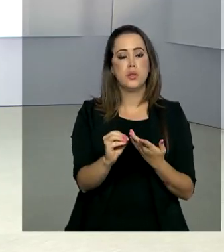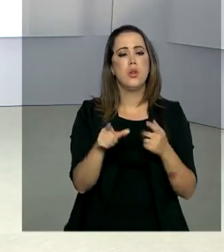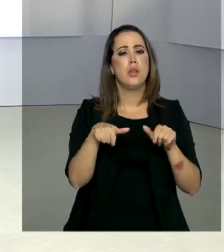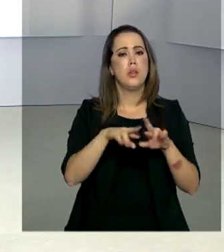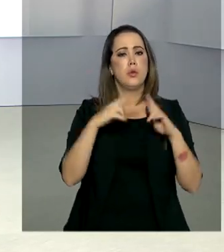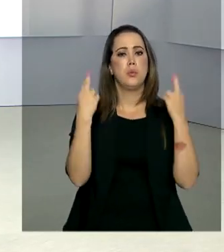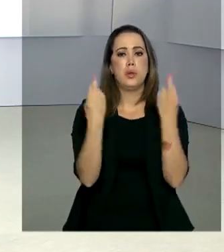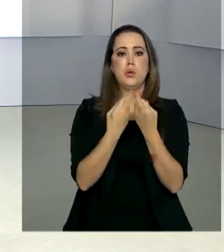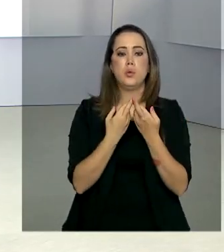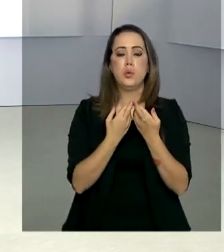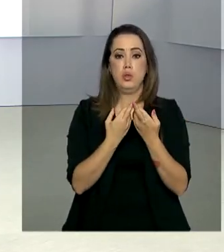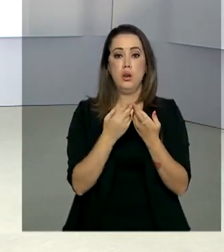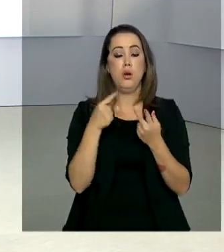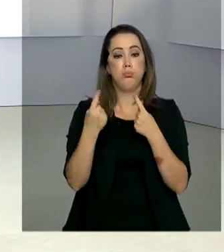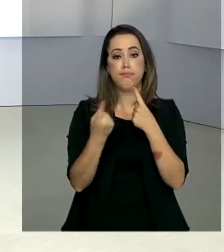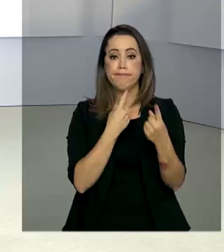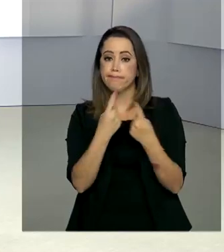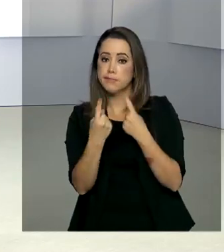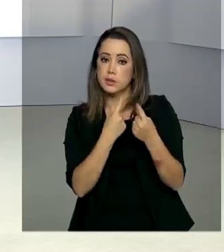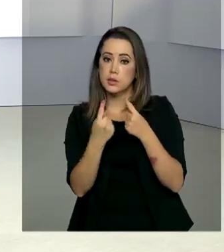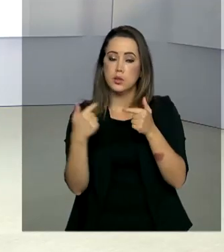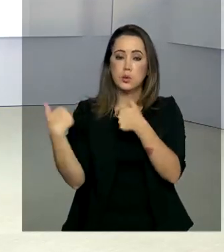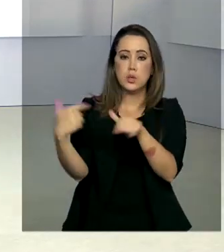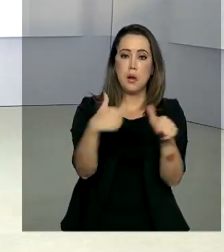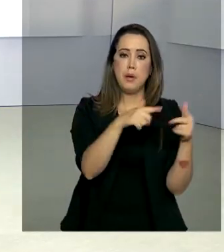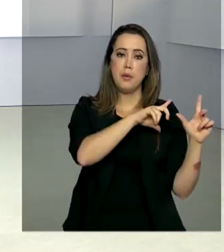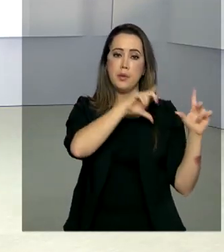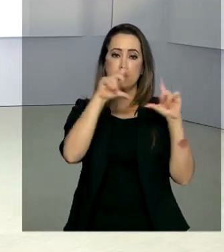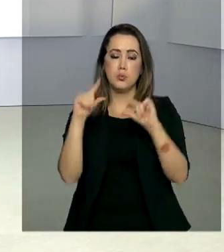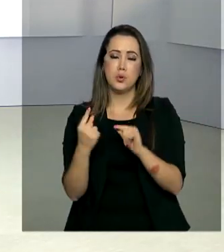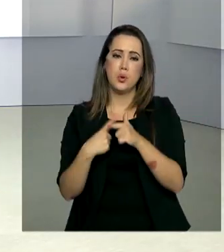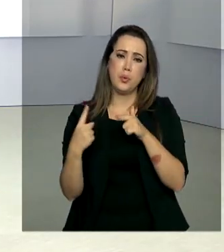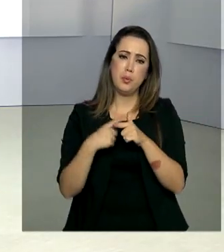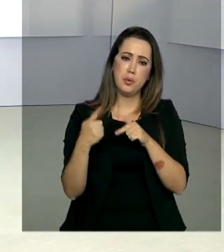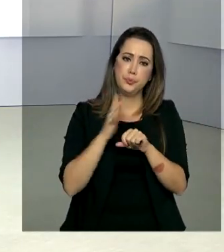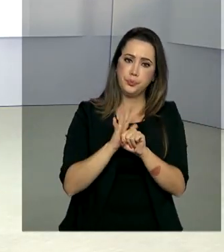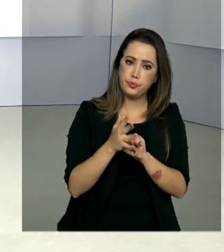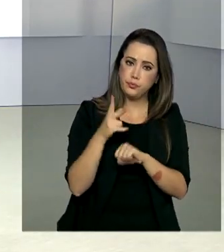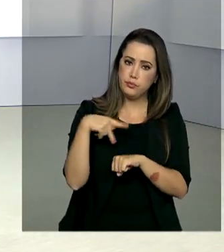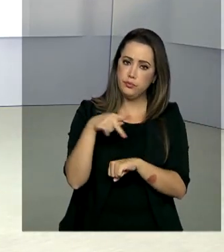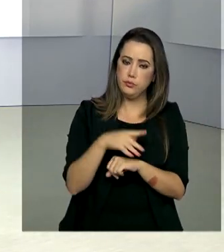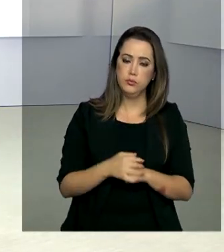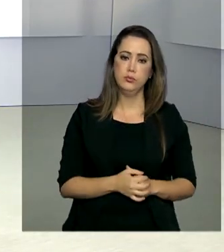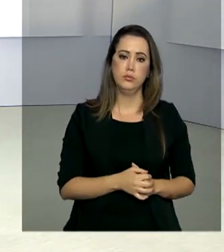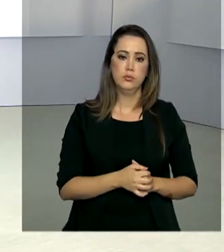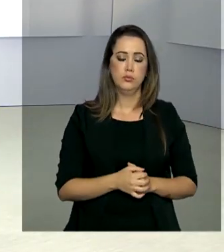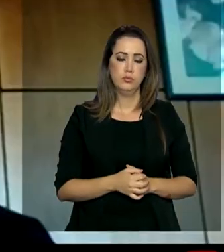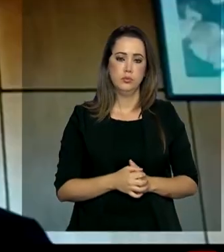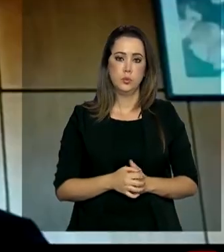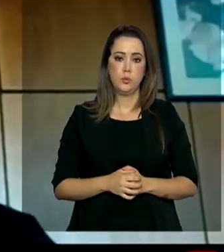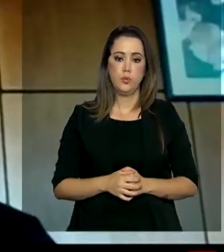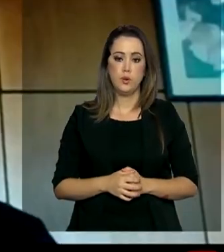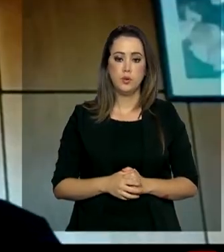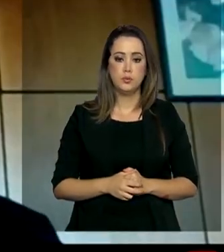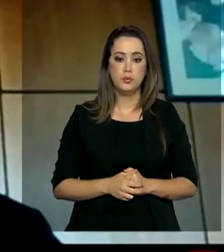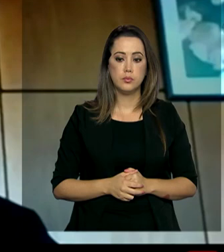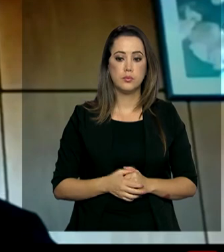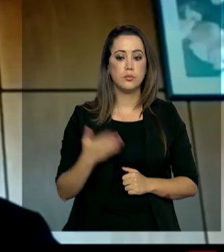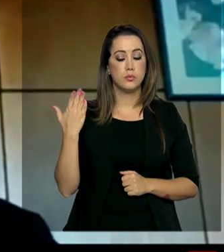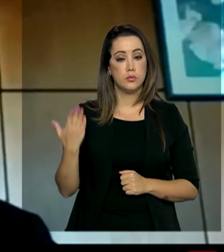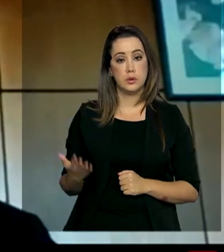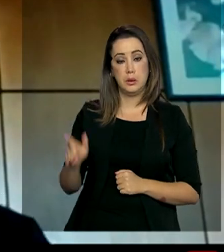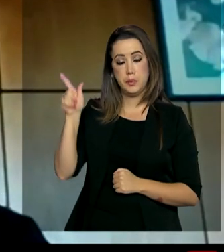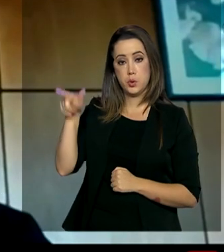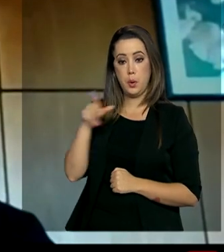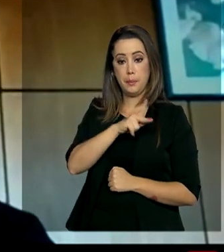em audiência pública que debateu as ações para minimizar a crise do novo coronavírus no país. O presidente do